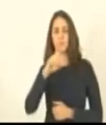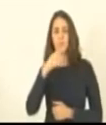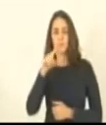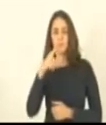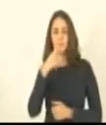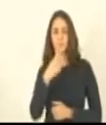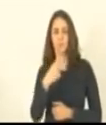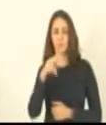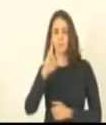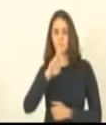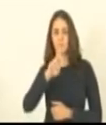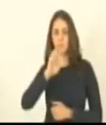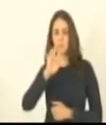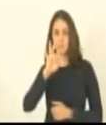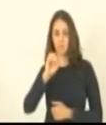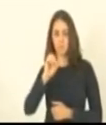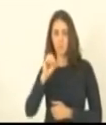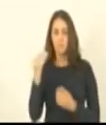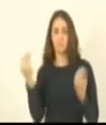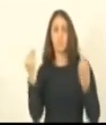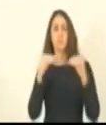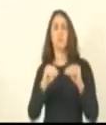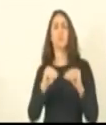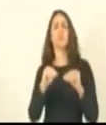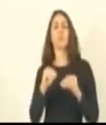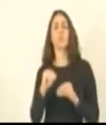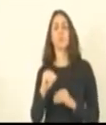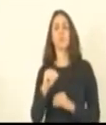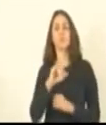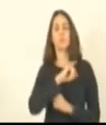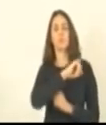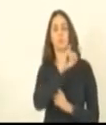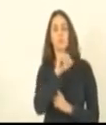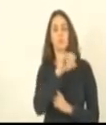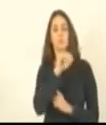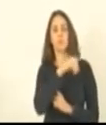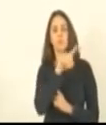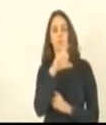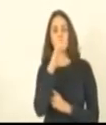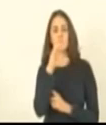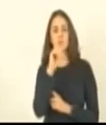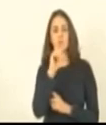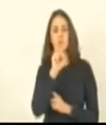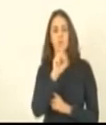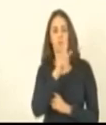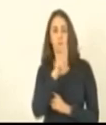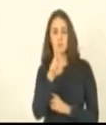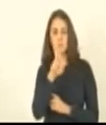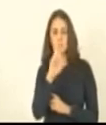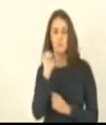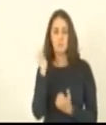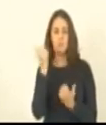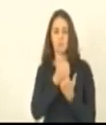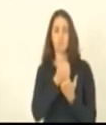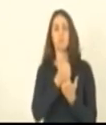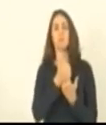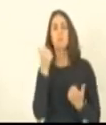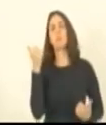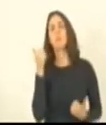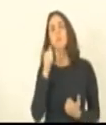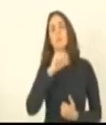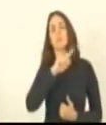colocando João Cosa e Zé Preto na suplência só um minuto por favor comissão de agricultura quem